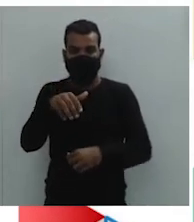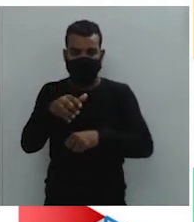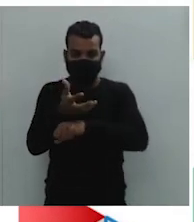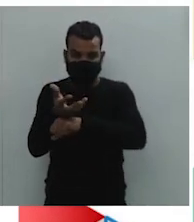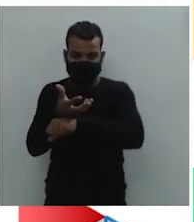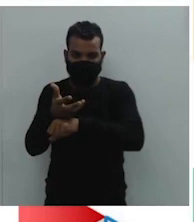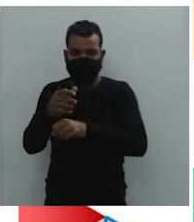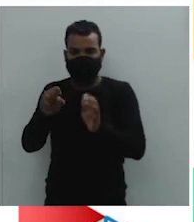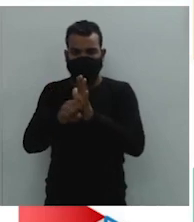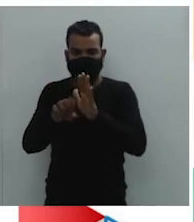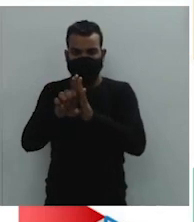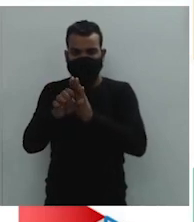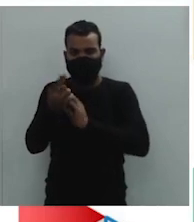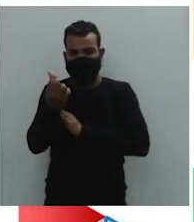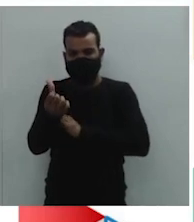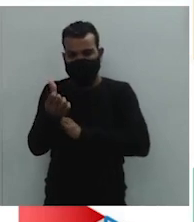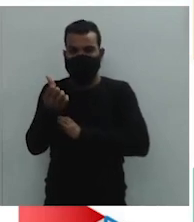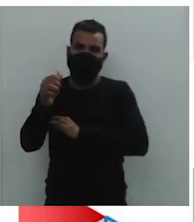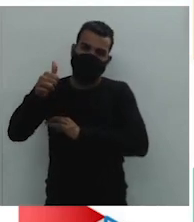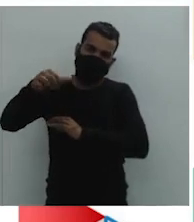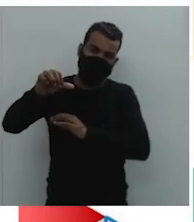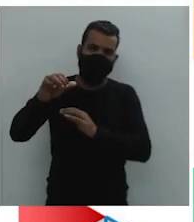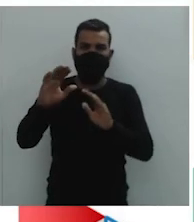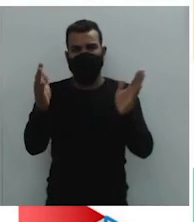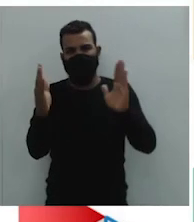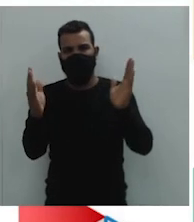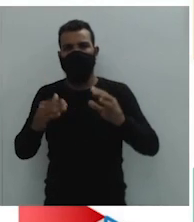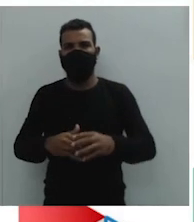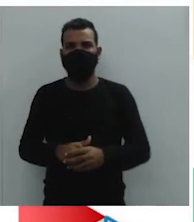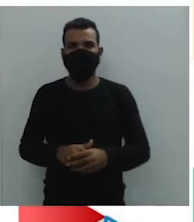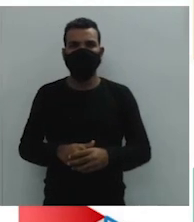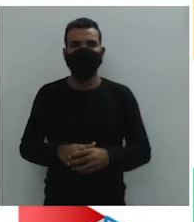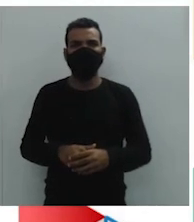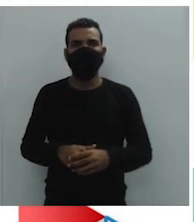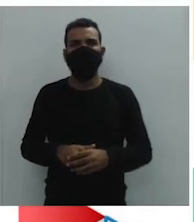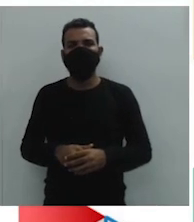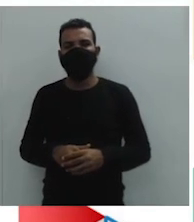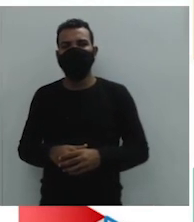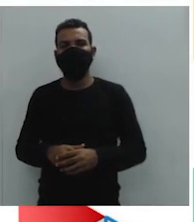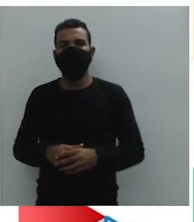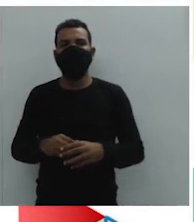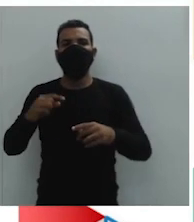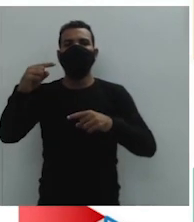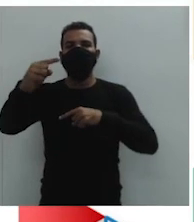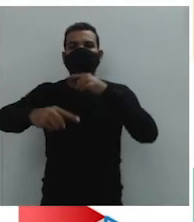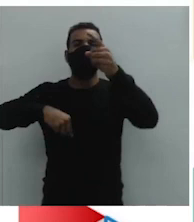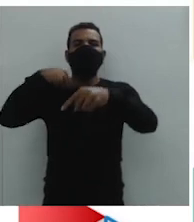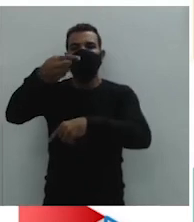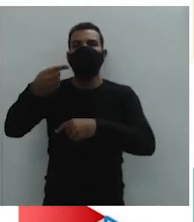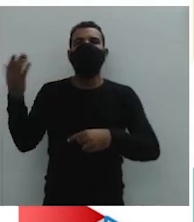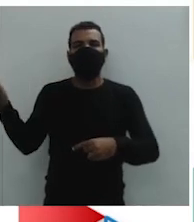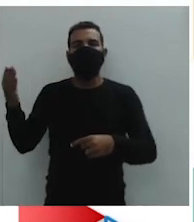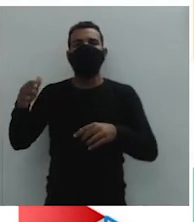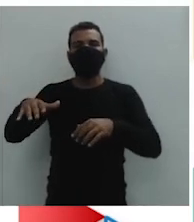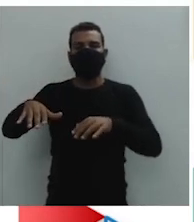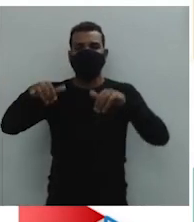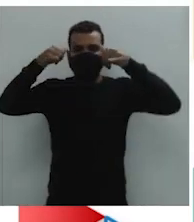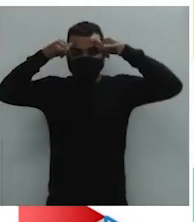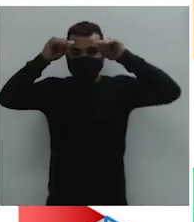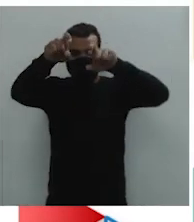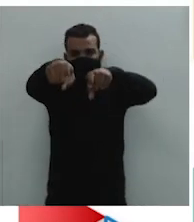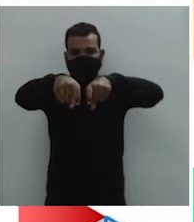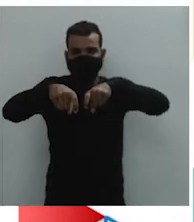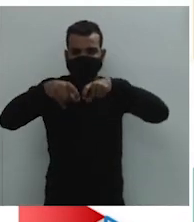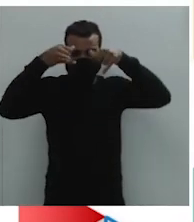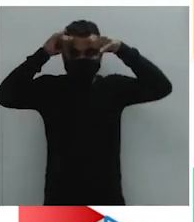XVI e XIX, ok? Depois do tabaco, entra a pecuária. Olha que